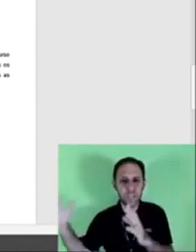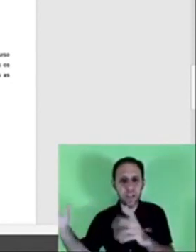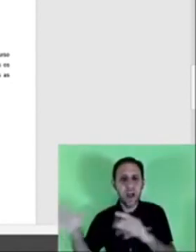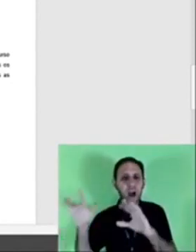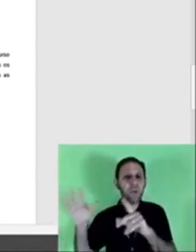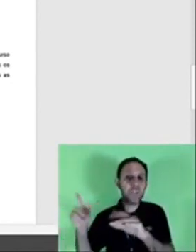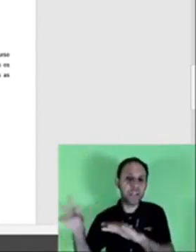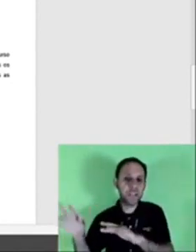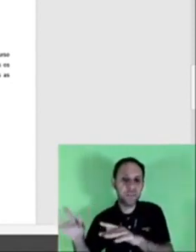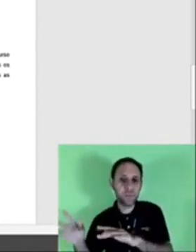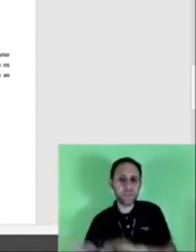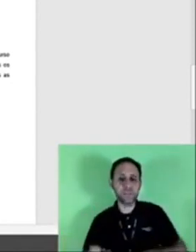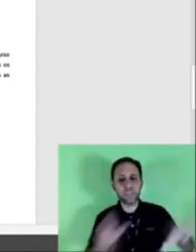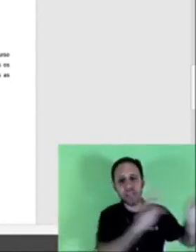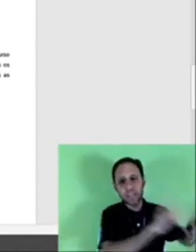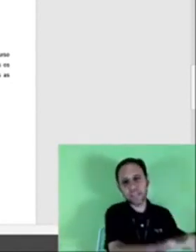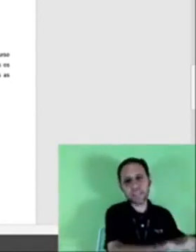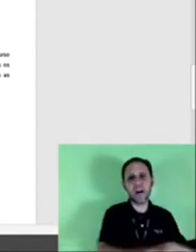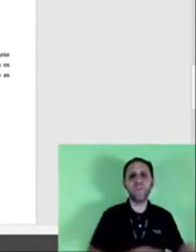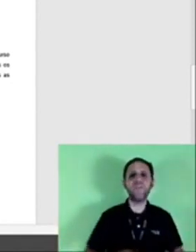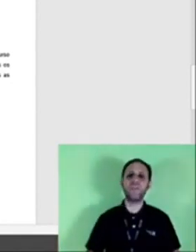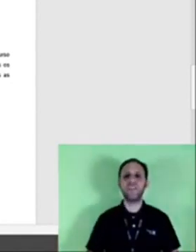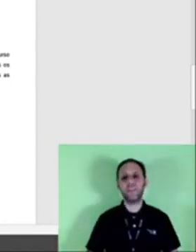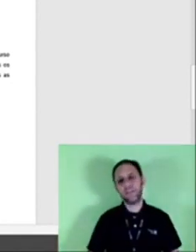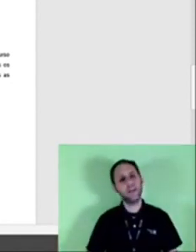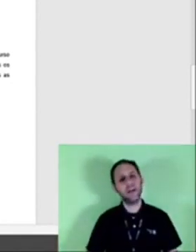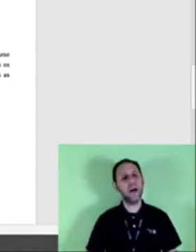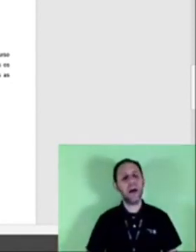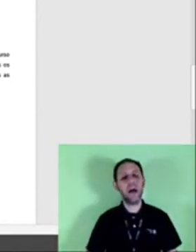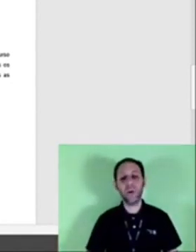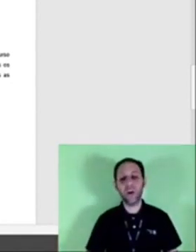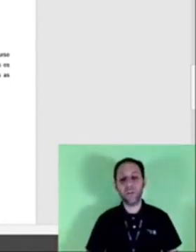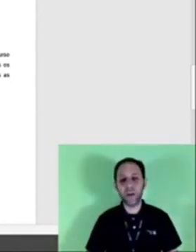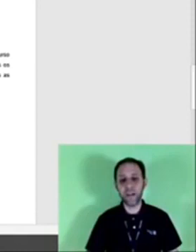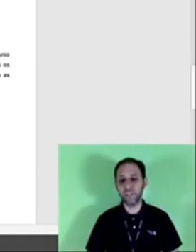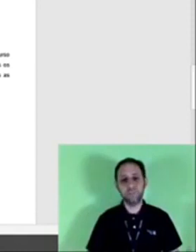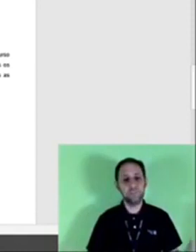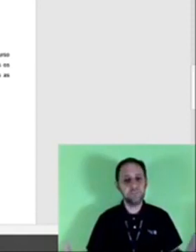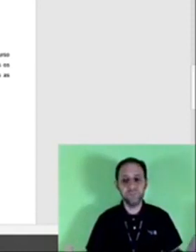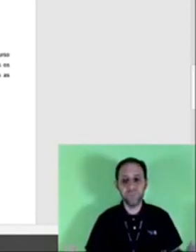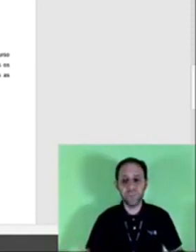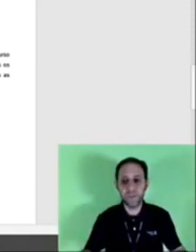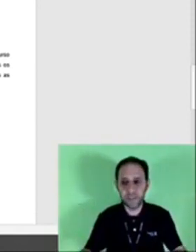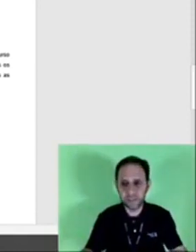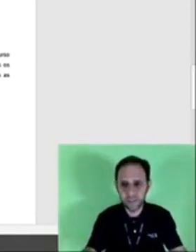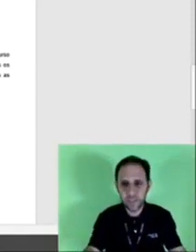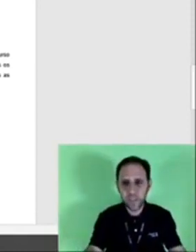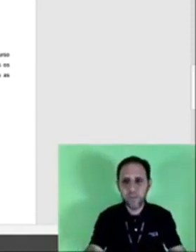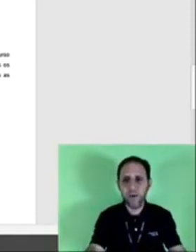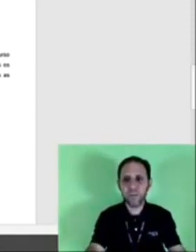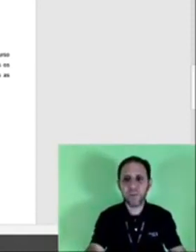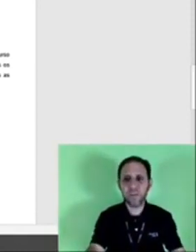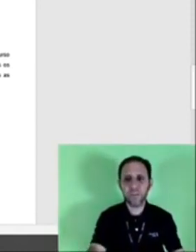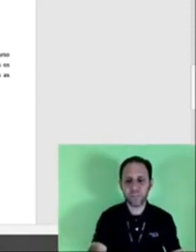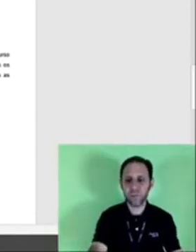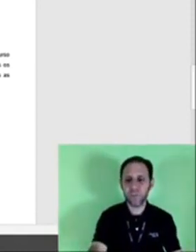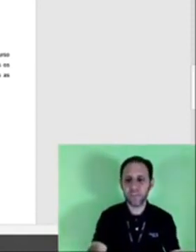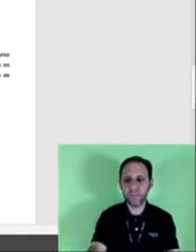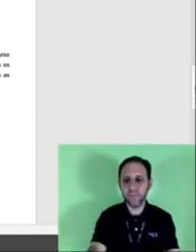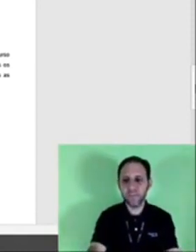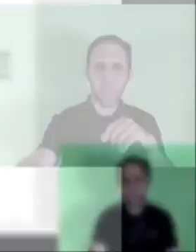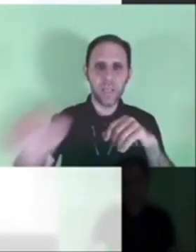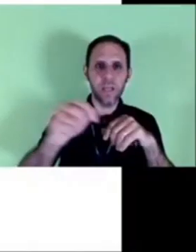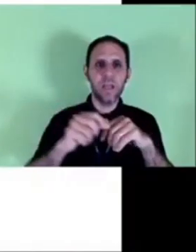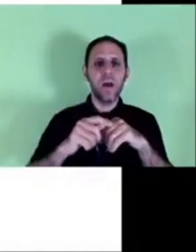pega o modelinho altera as informações e salva a nova parte muito fácil vamos para o próximo